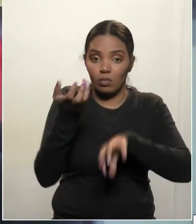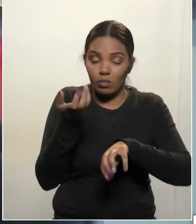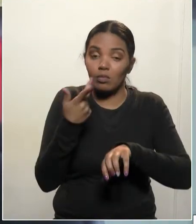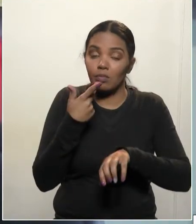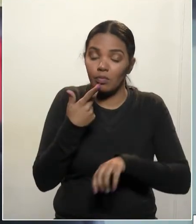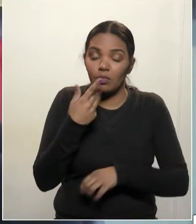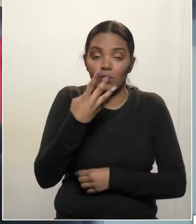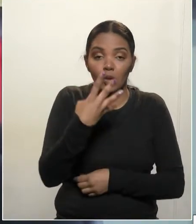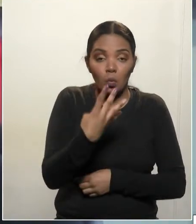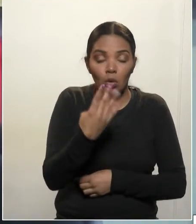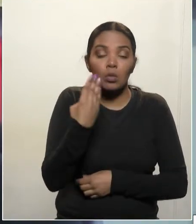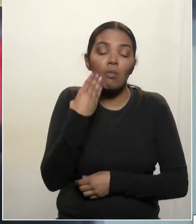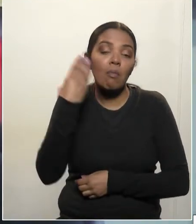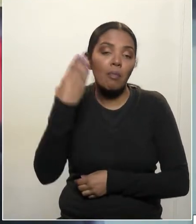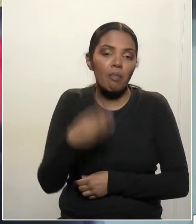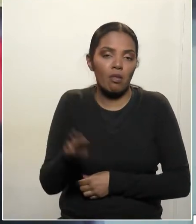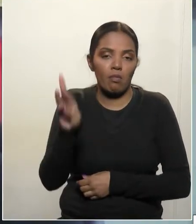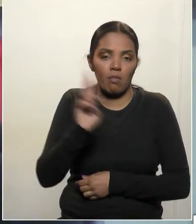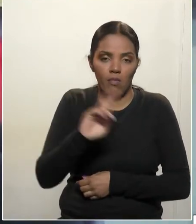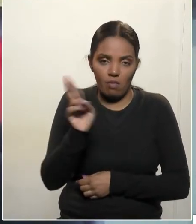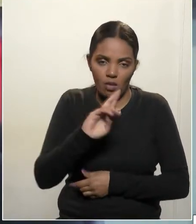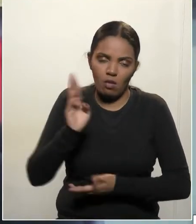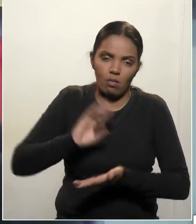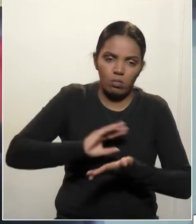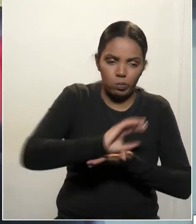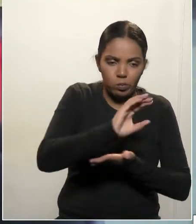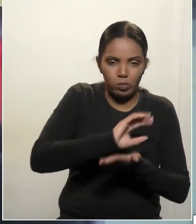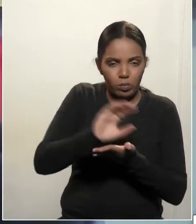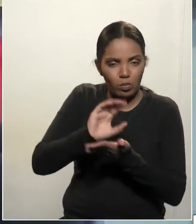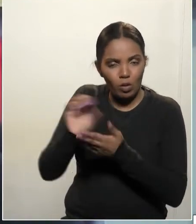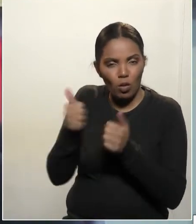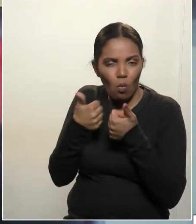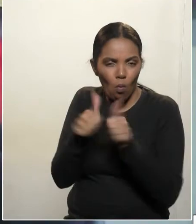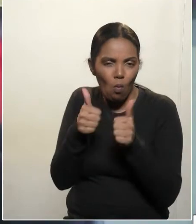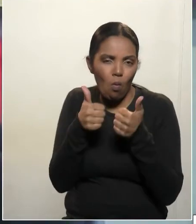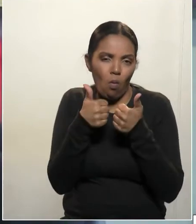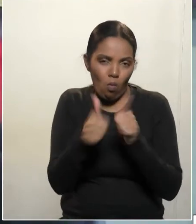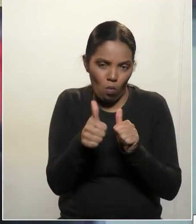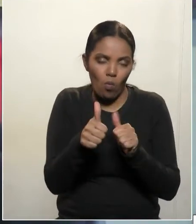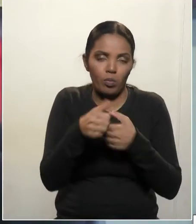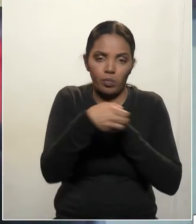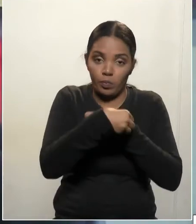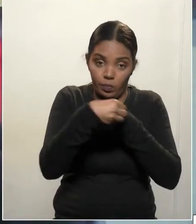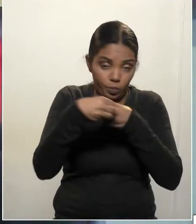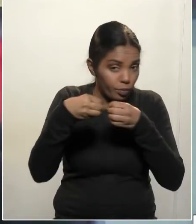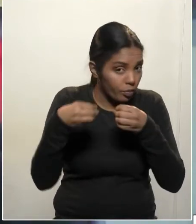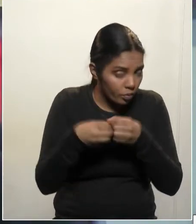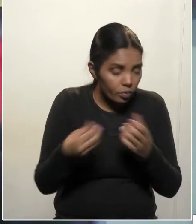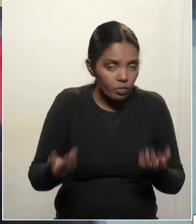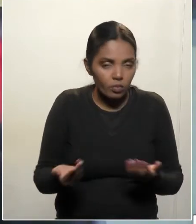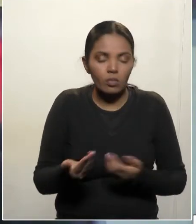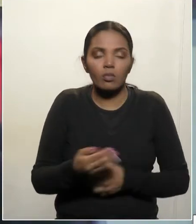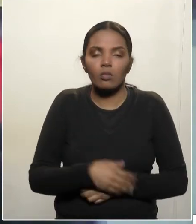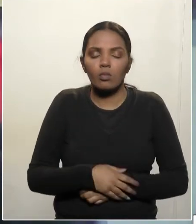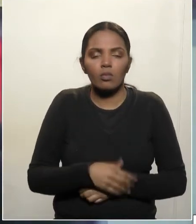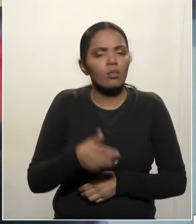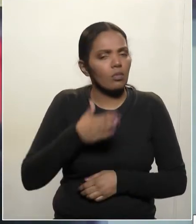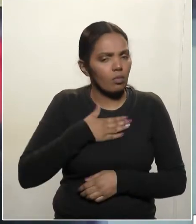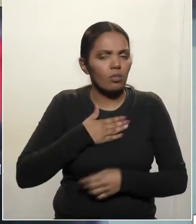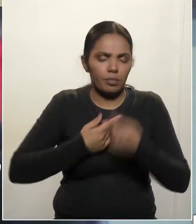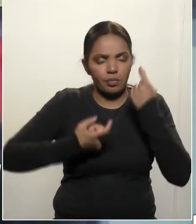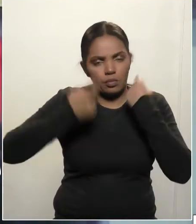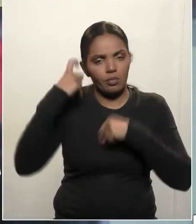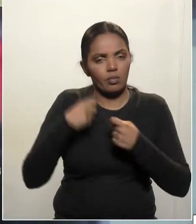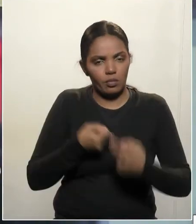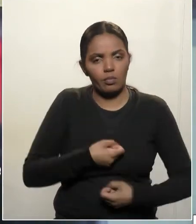de 4 bilhões de reais para as empresas de transporte coletivo metropolitanos. Então, fica aqui a minha preocupação,